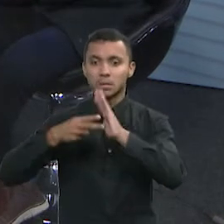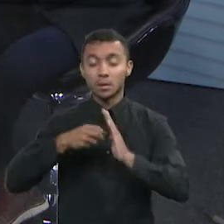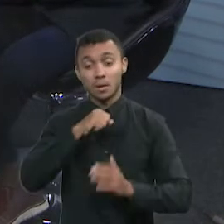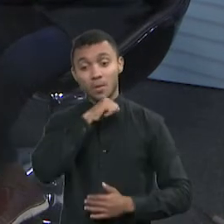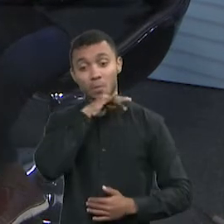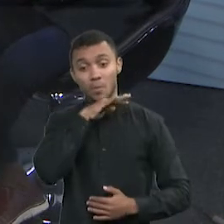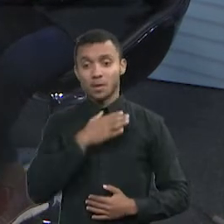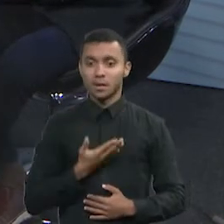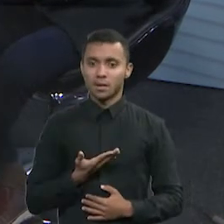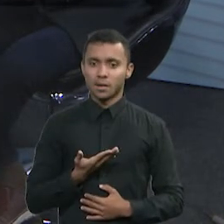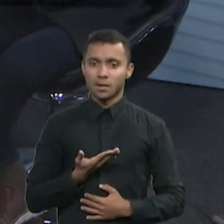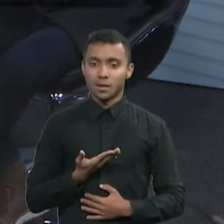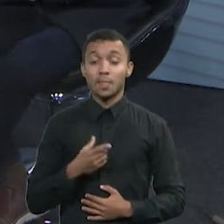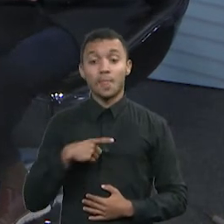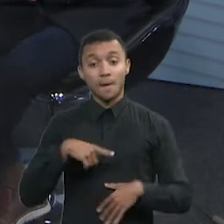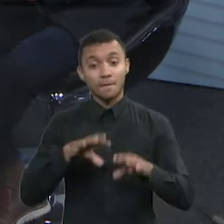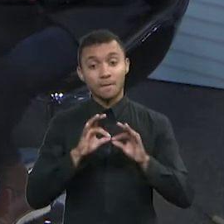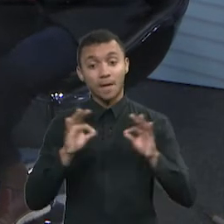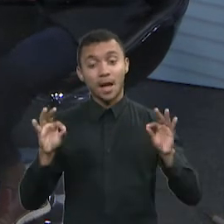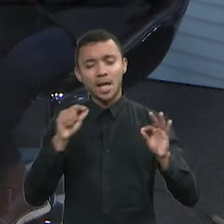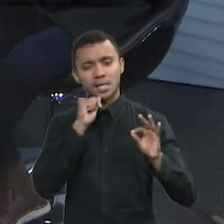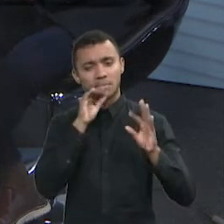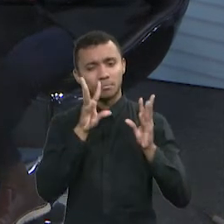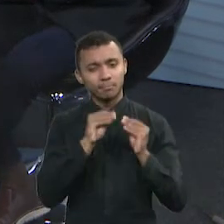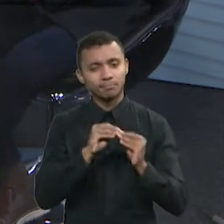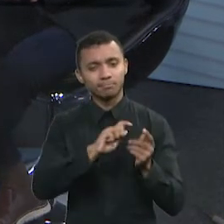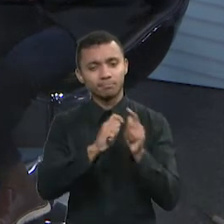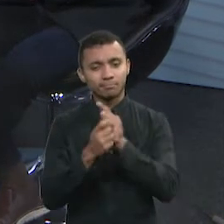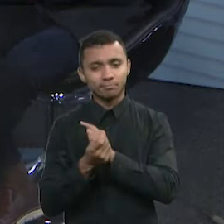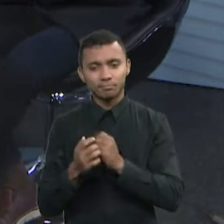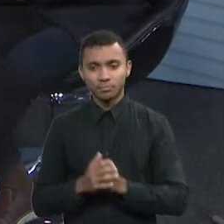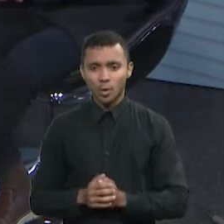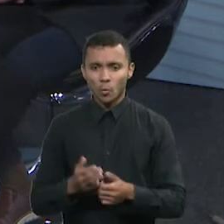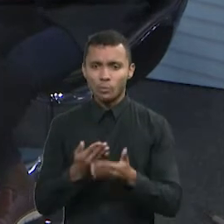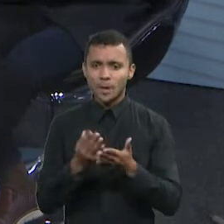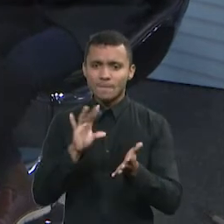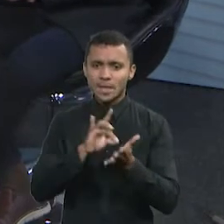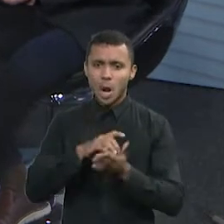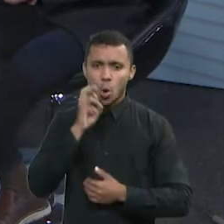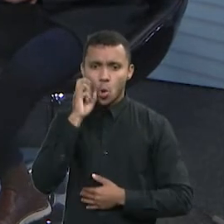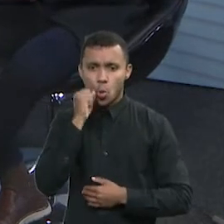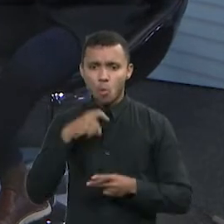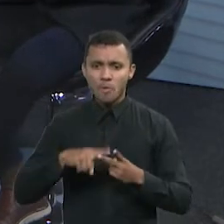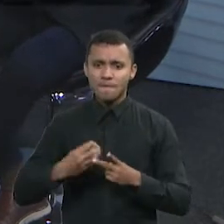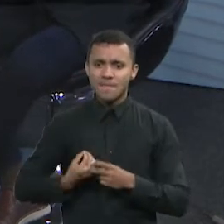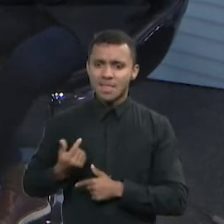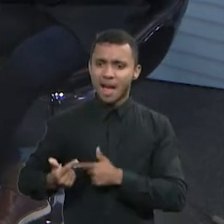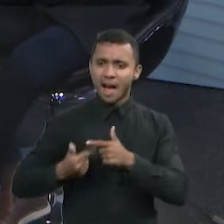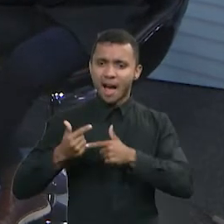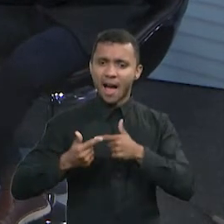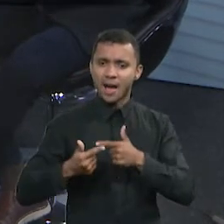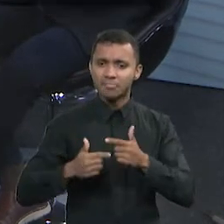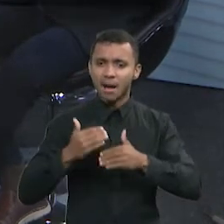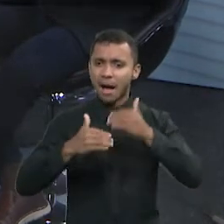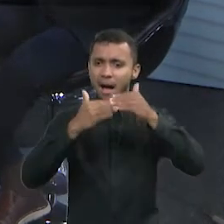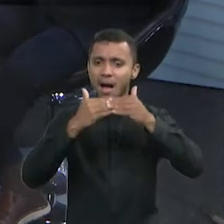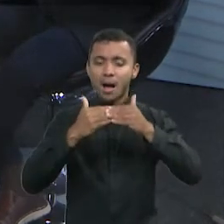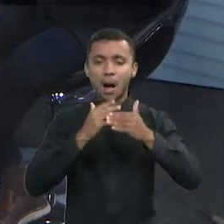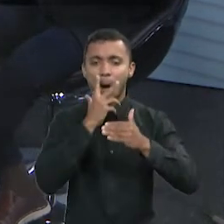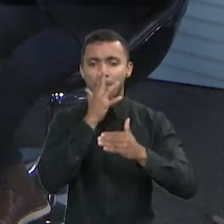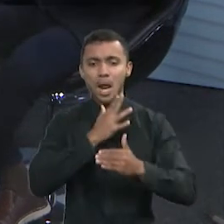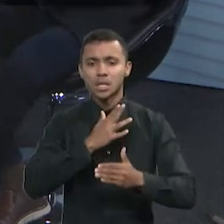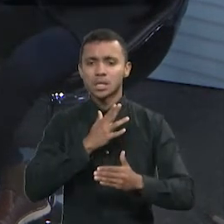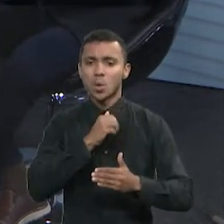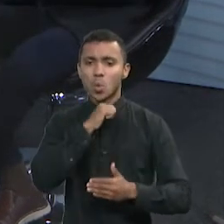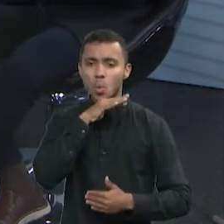Tom Joguinho tem essa frase. Ou seja, você ter sucesso, ganhar dinheiro, prosperar no Brasil é pecado. Enquanto em qualquer país